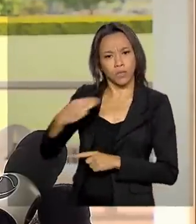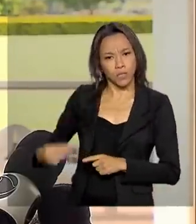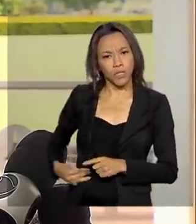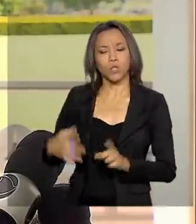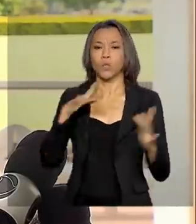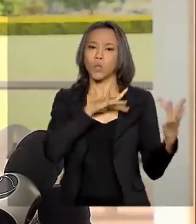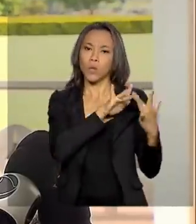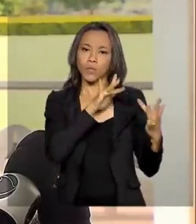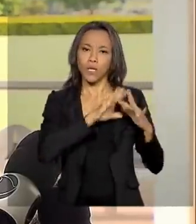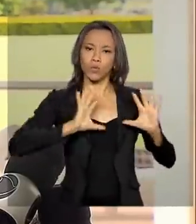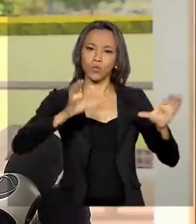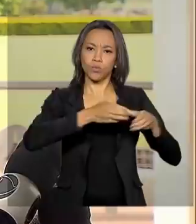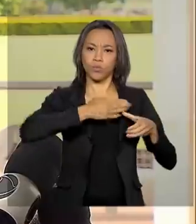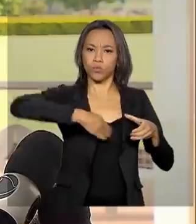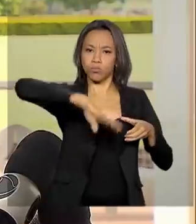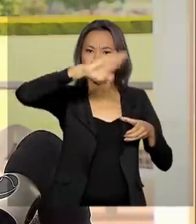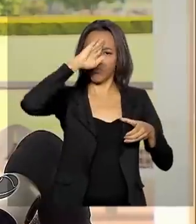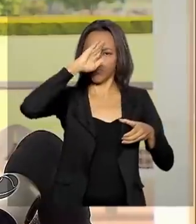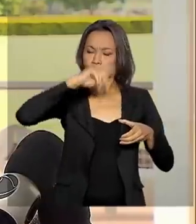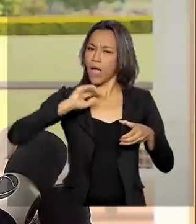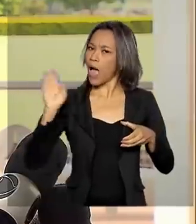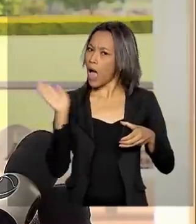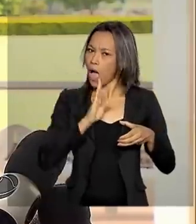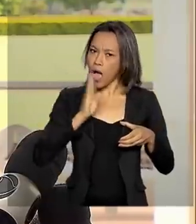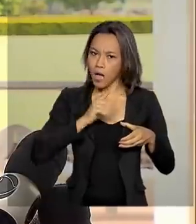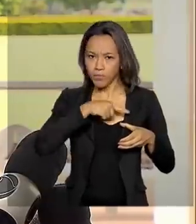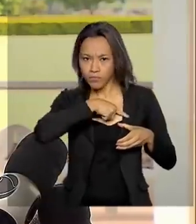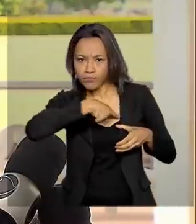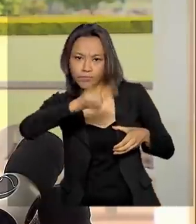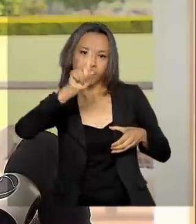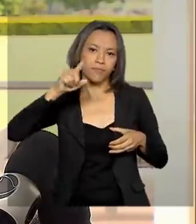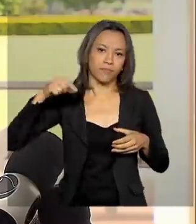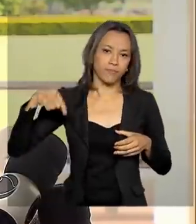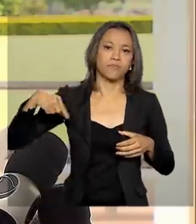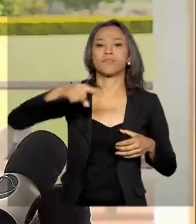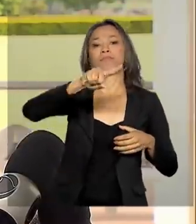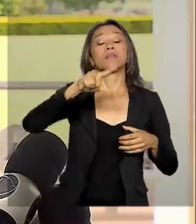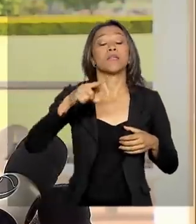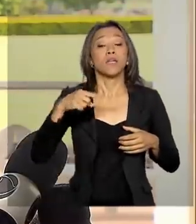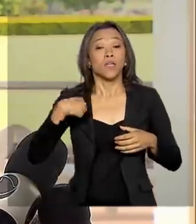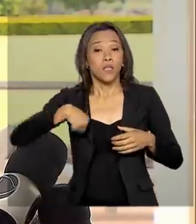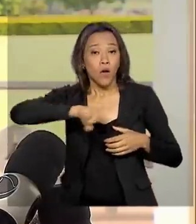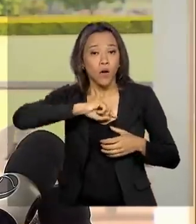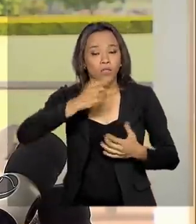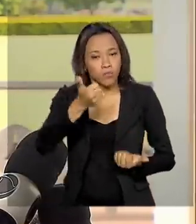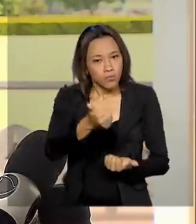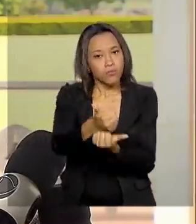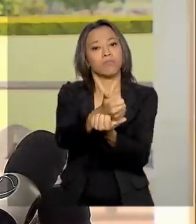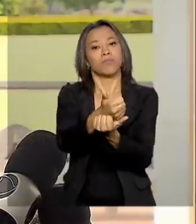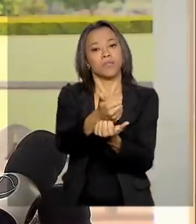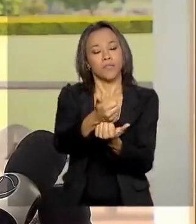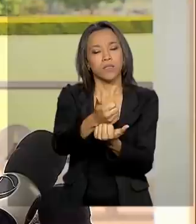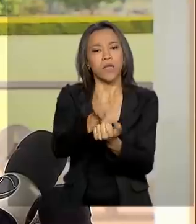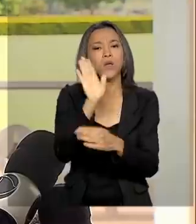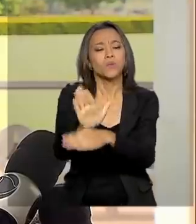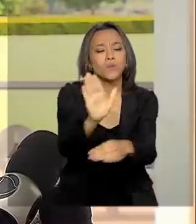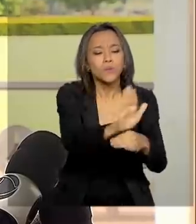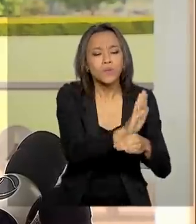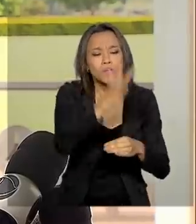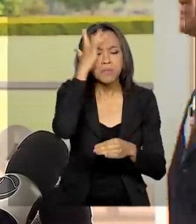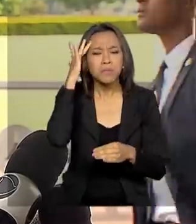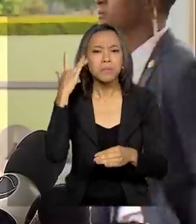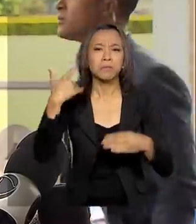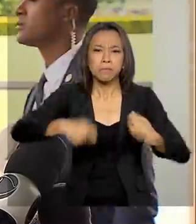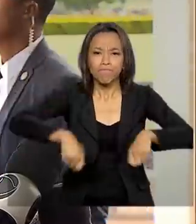sempre, são as primeiras a chamadas, até pelo seu poder de mobilização, estamos colaborando, atendendo aí os mais necessitados.